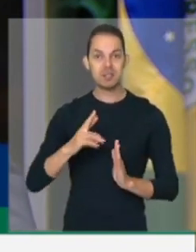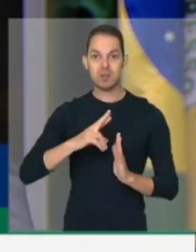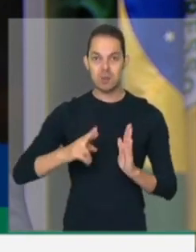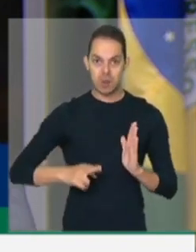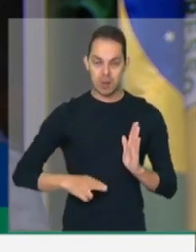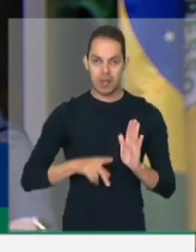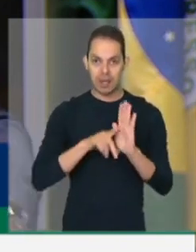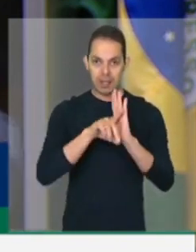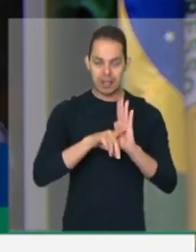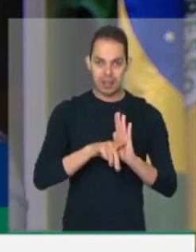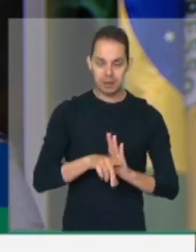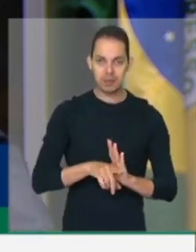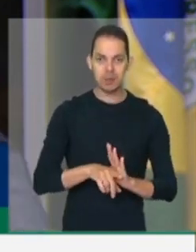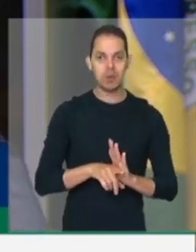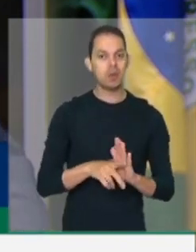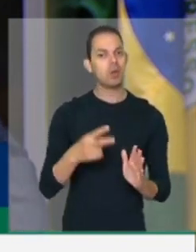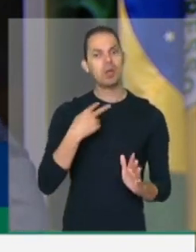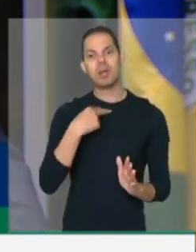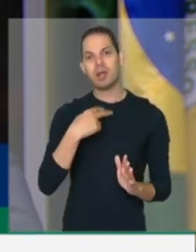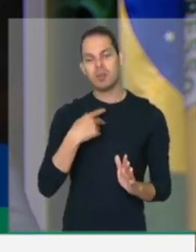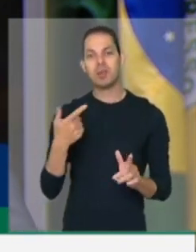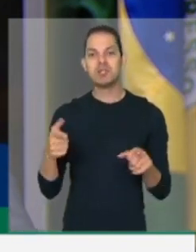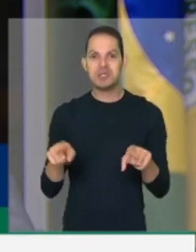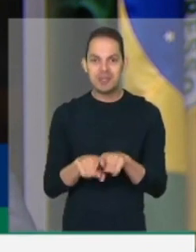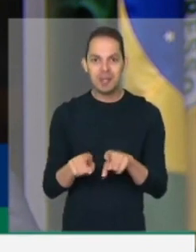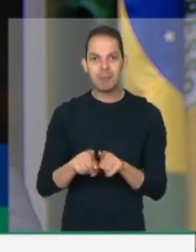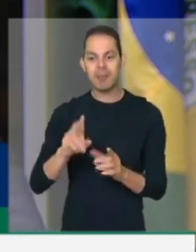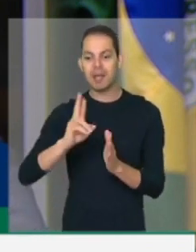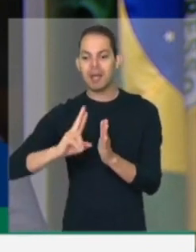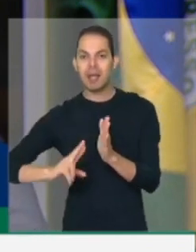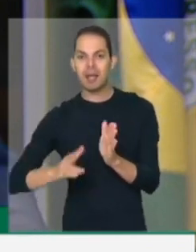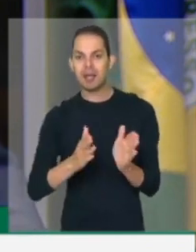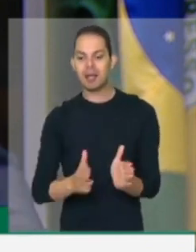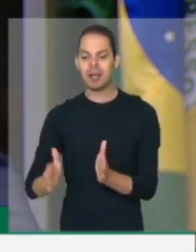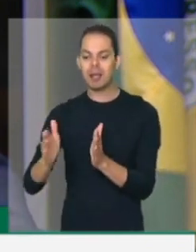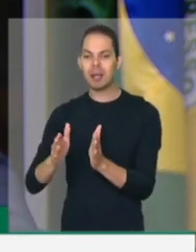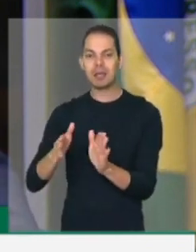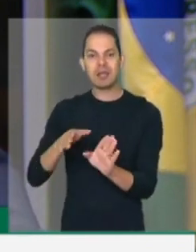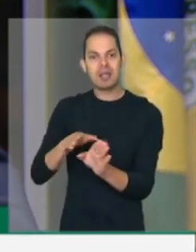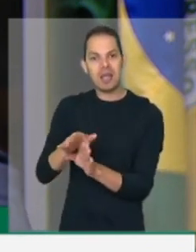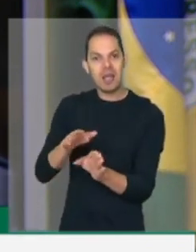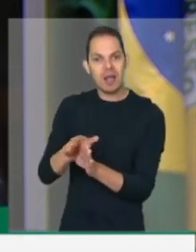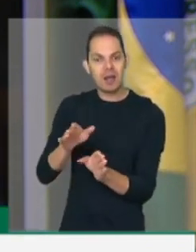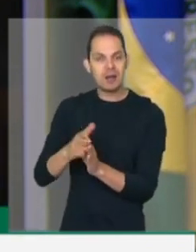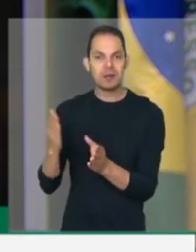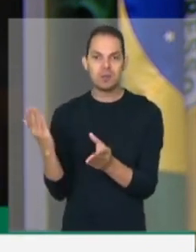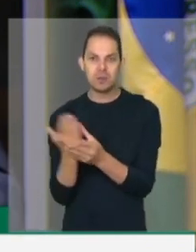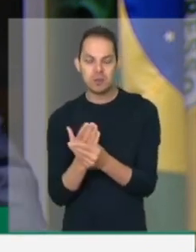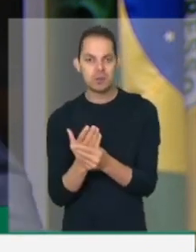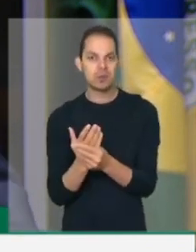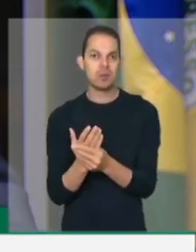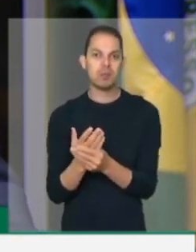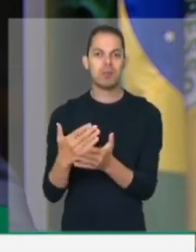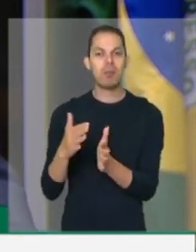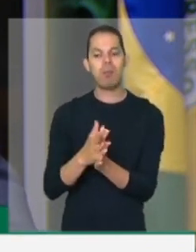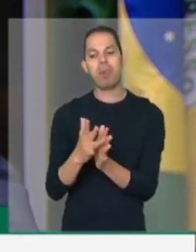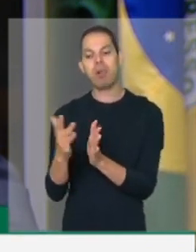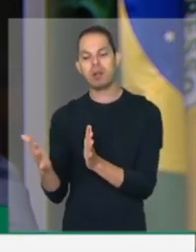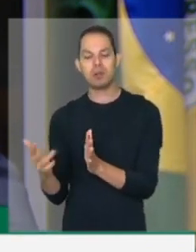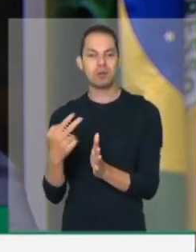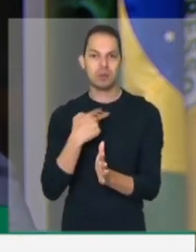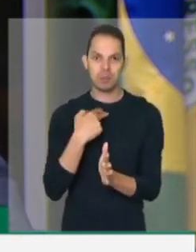na fase inquisitorial não seja o relator na fase da instrução do processo, ou seja, na fase processual.